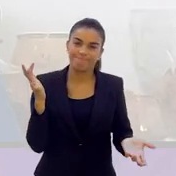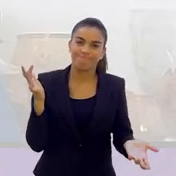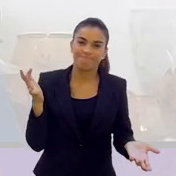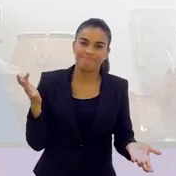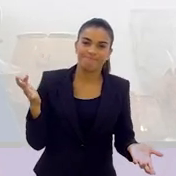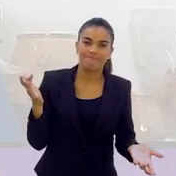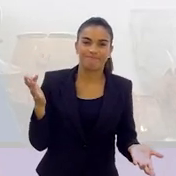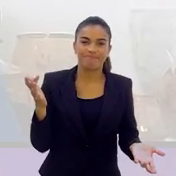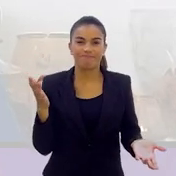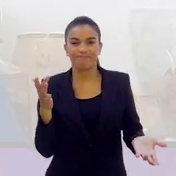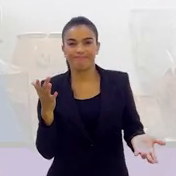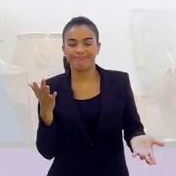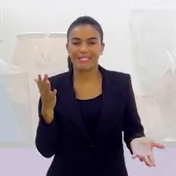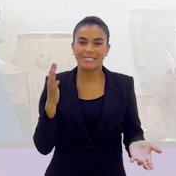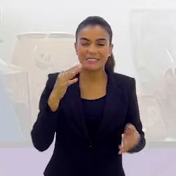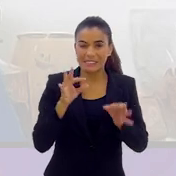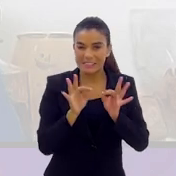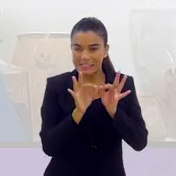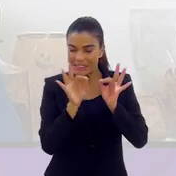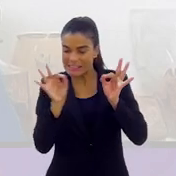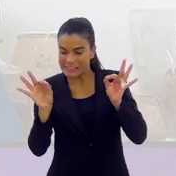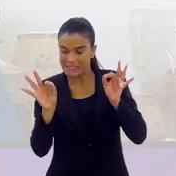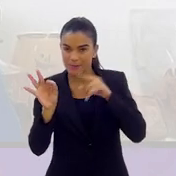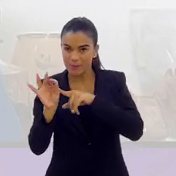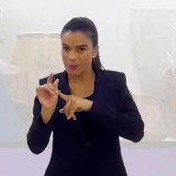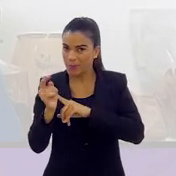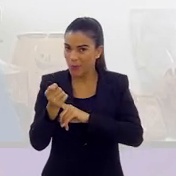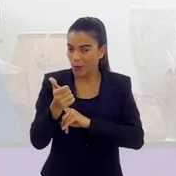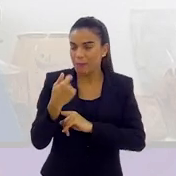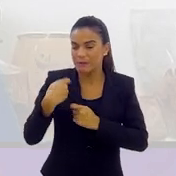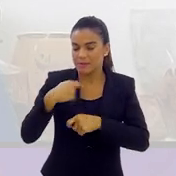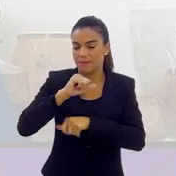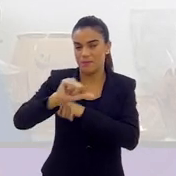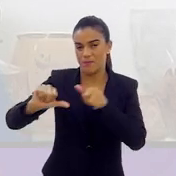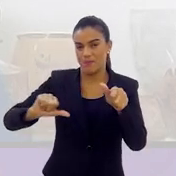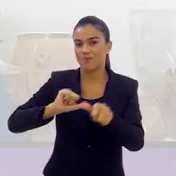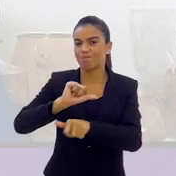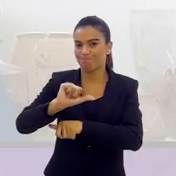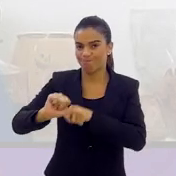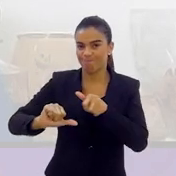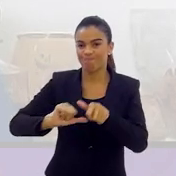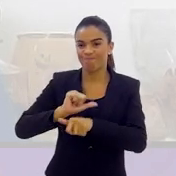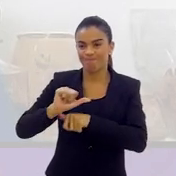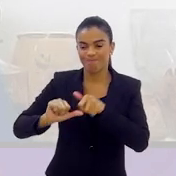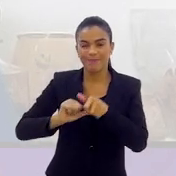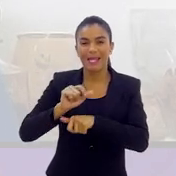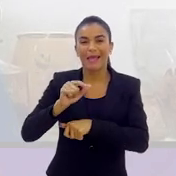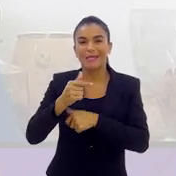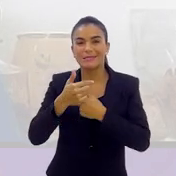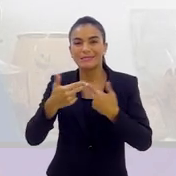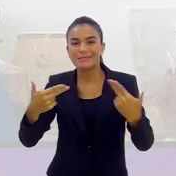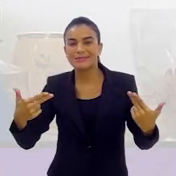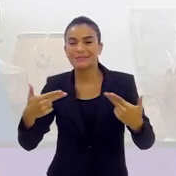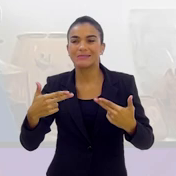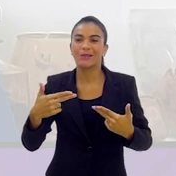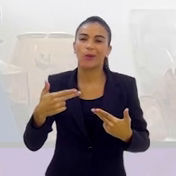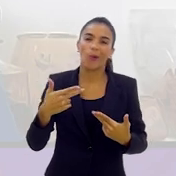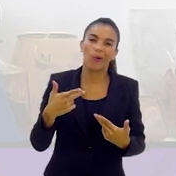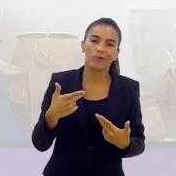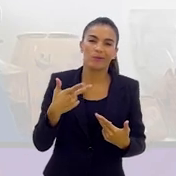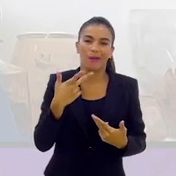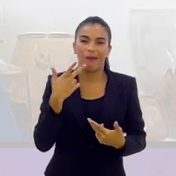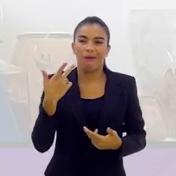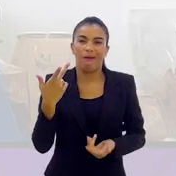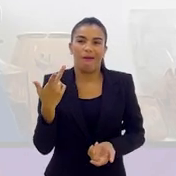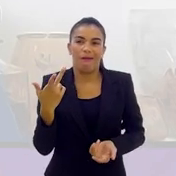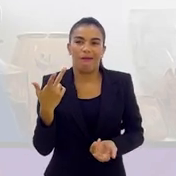Rui, até estendendo um pouco, tem que mudar para mim. Esse negócio de, se